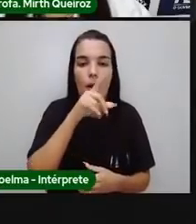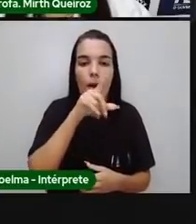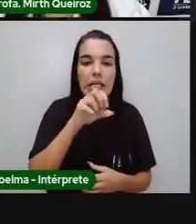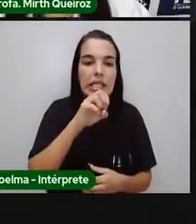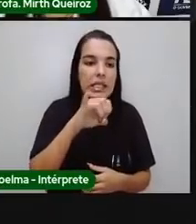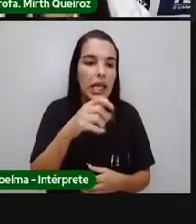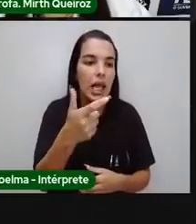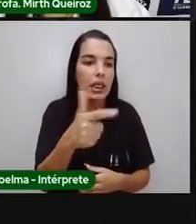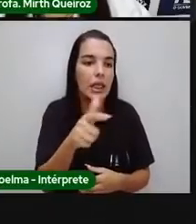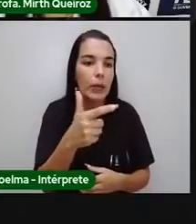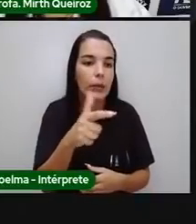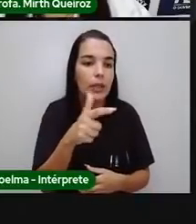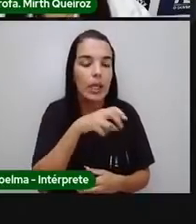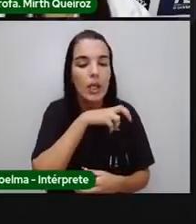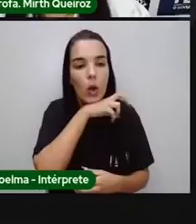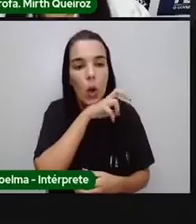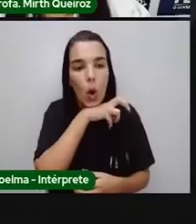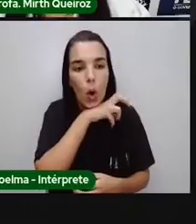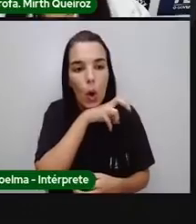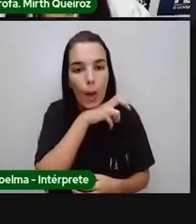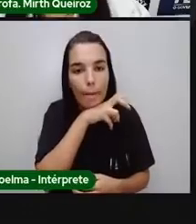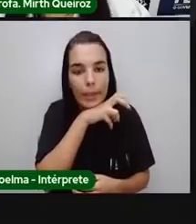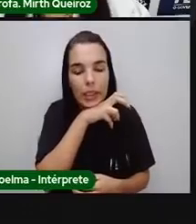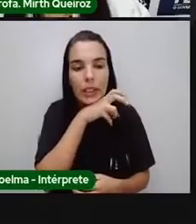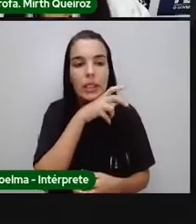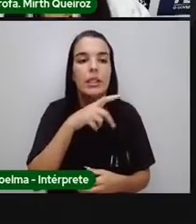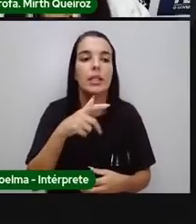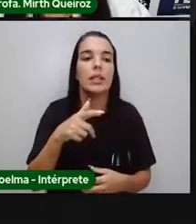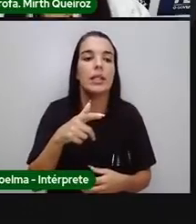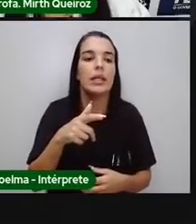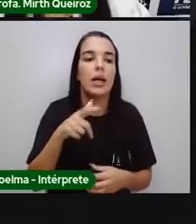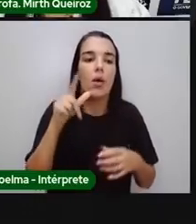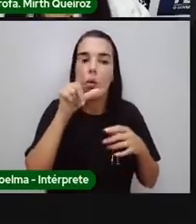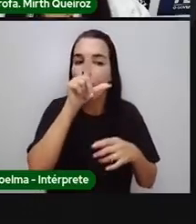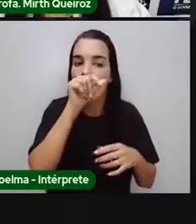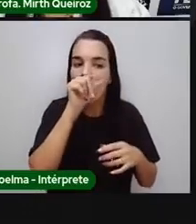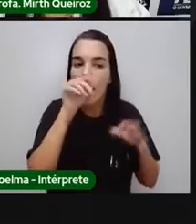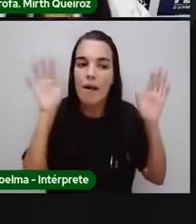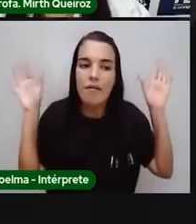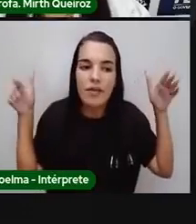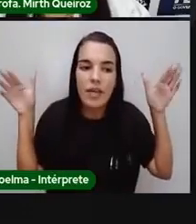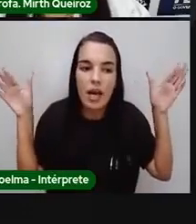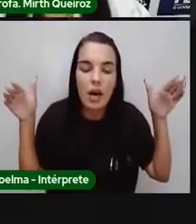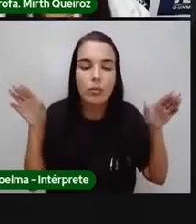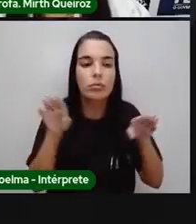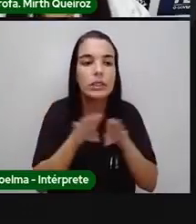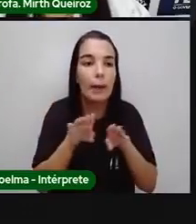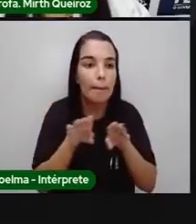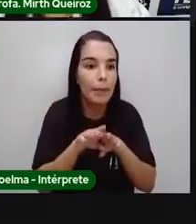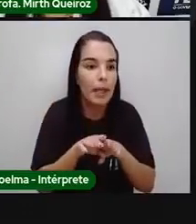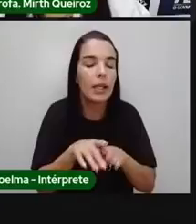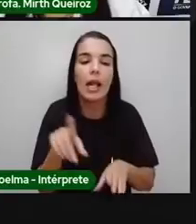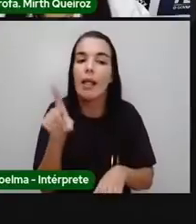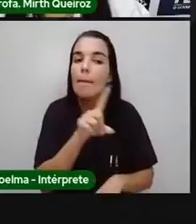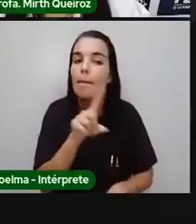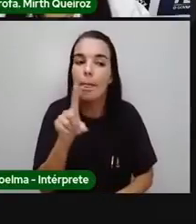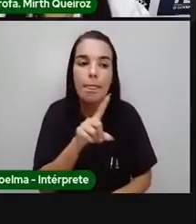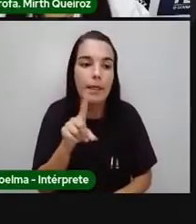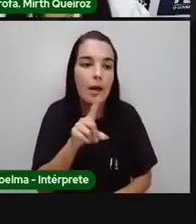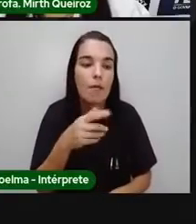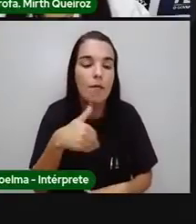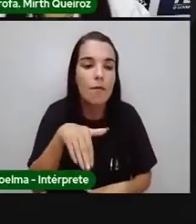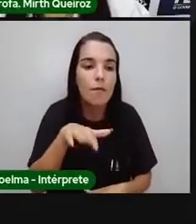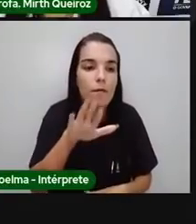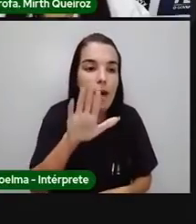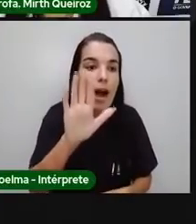diminuir, porque vai faltar alimento para eles, e a quantidade de mato vai aumentar, e a quantidade